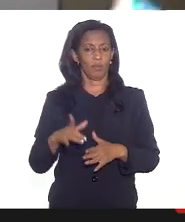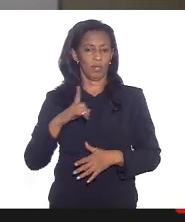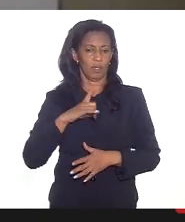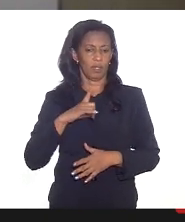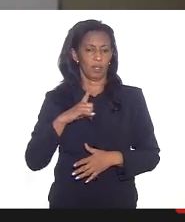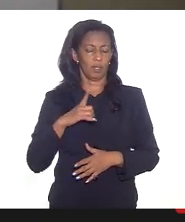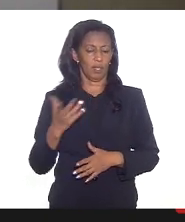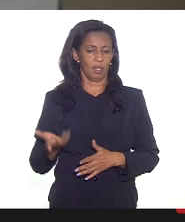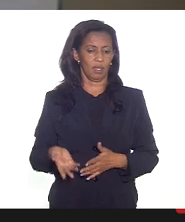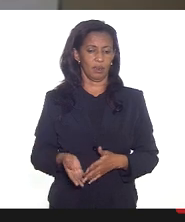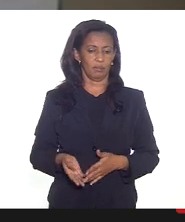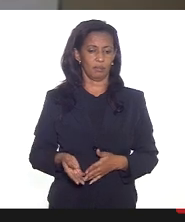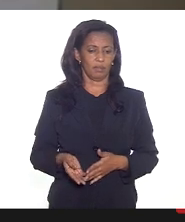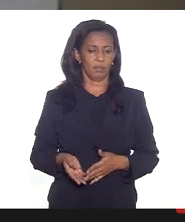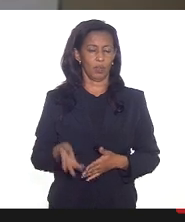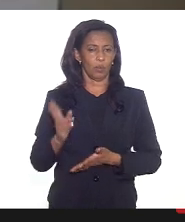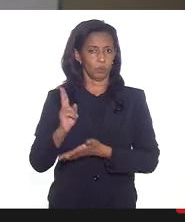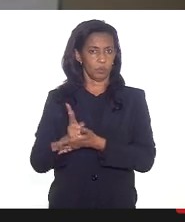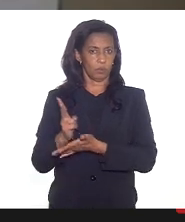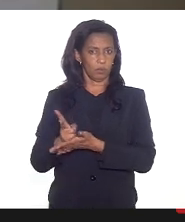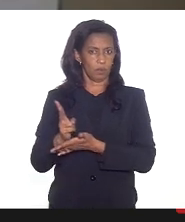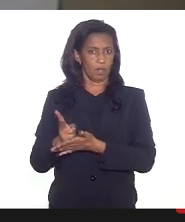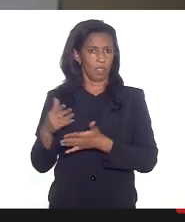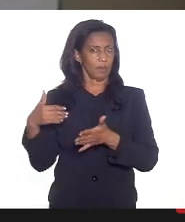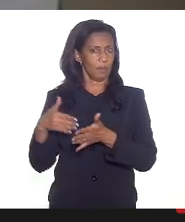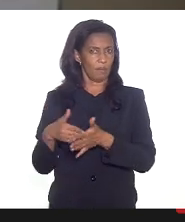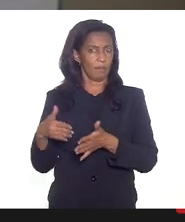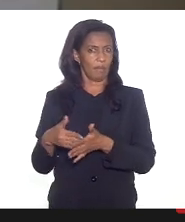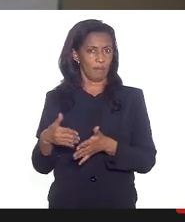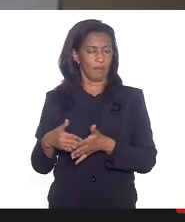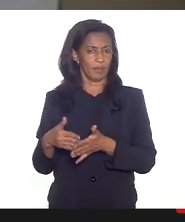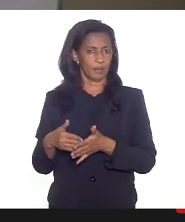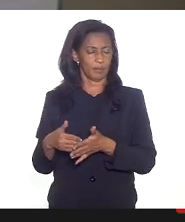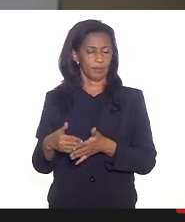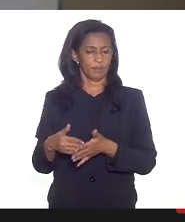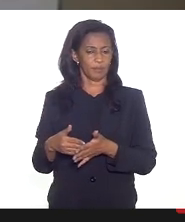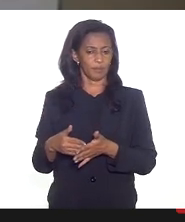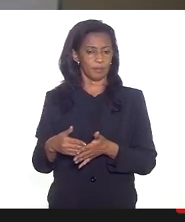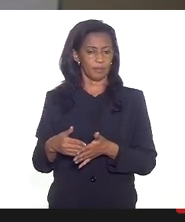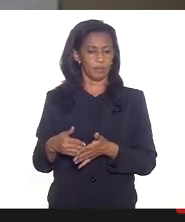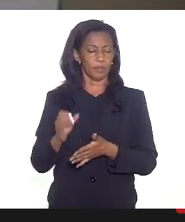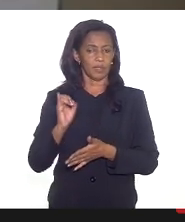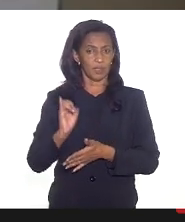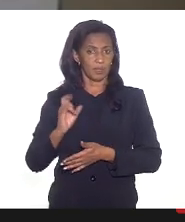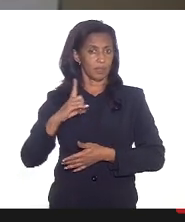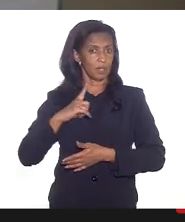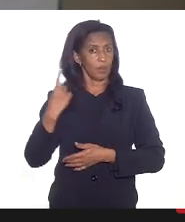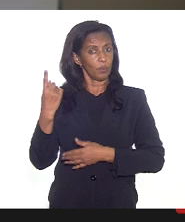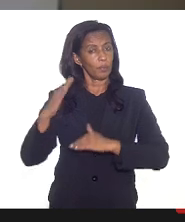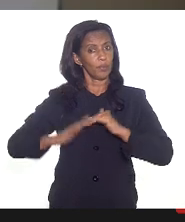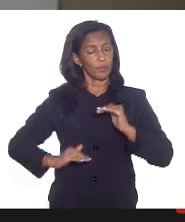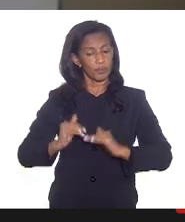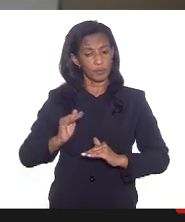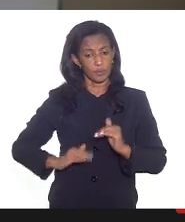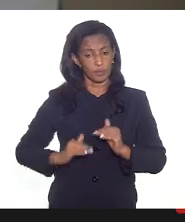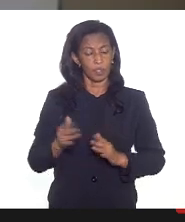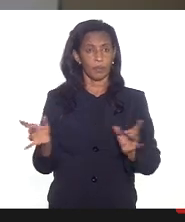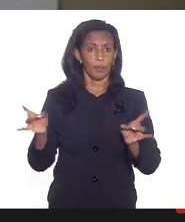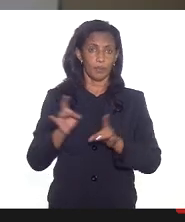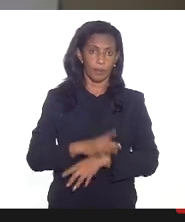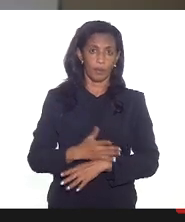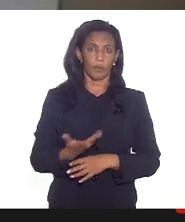ainda permanecendo essa barreira de acesso que se coloque um profissional à